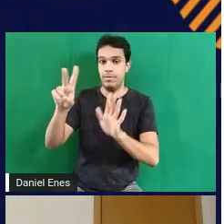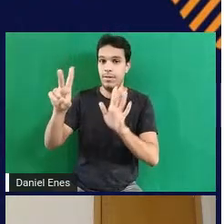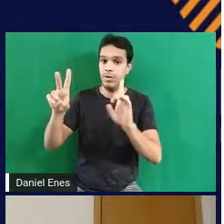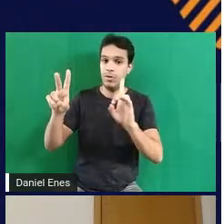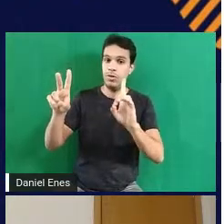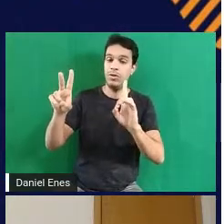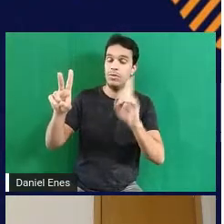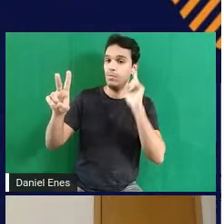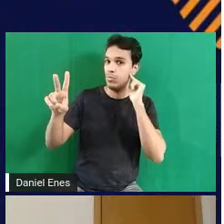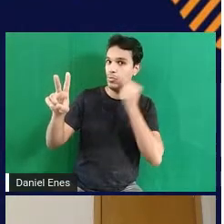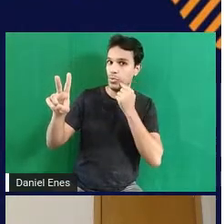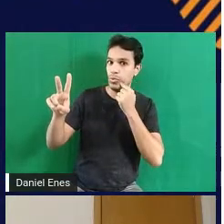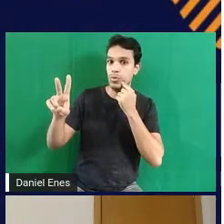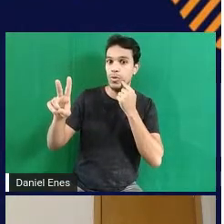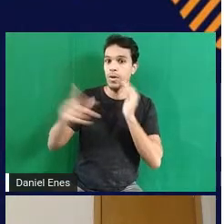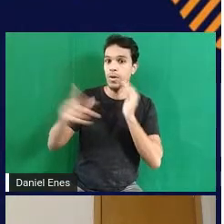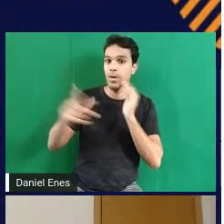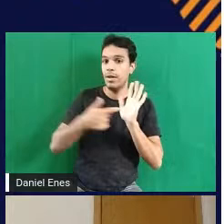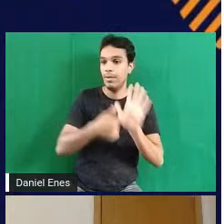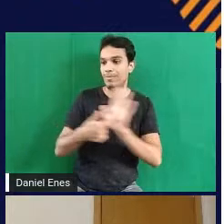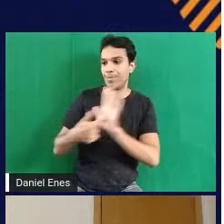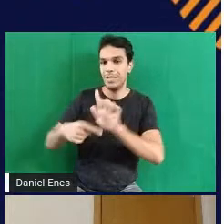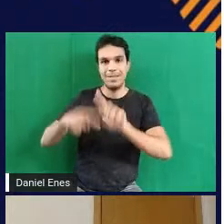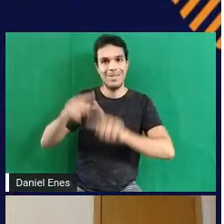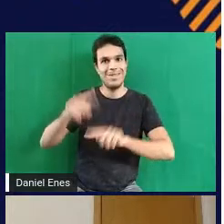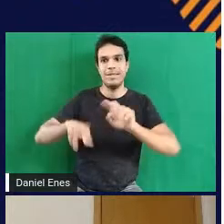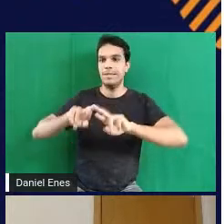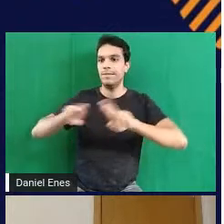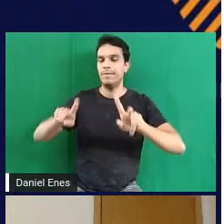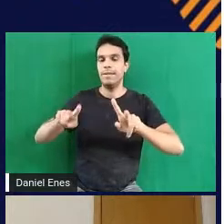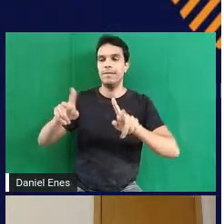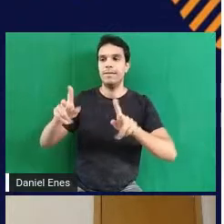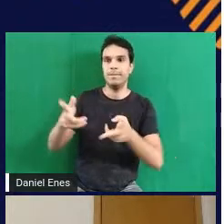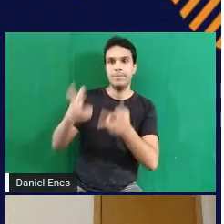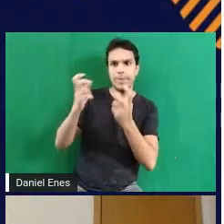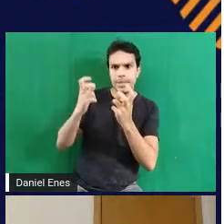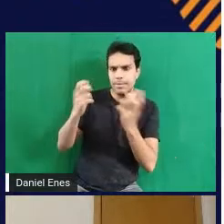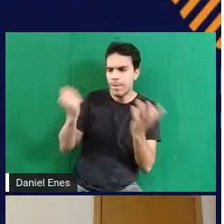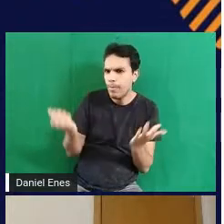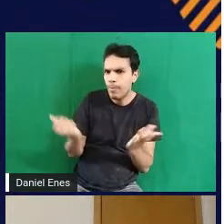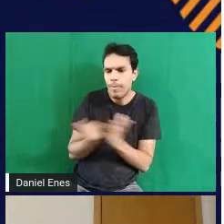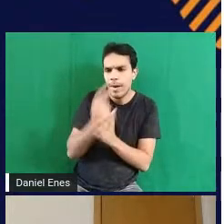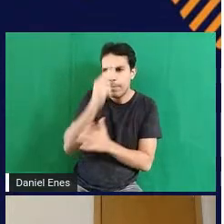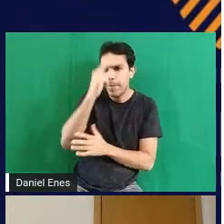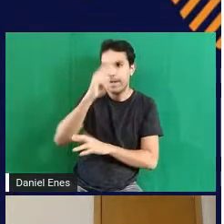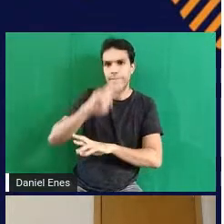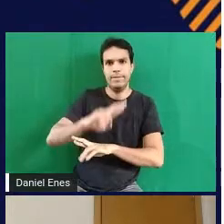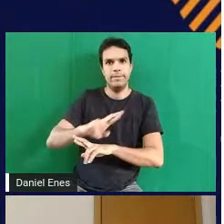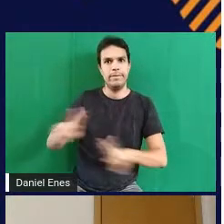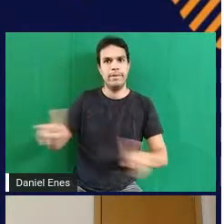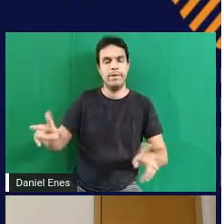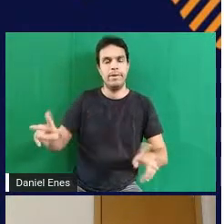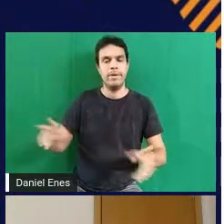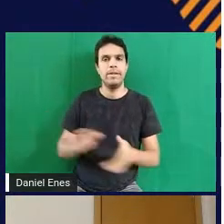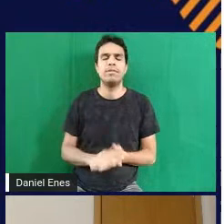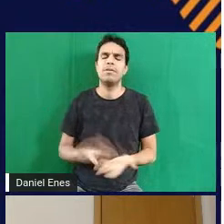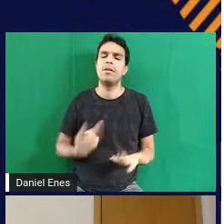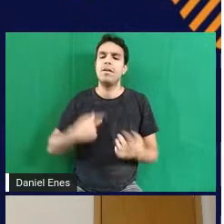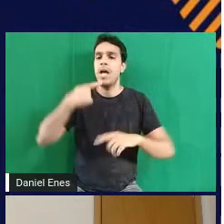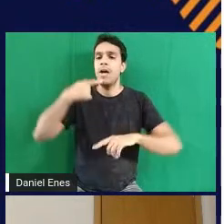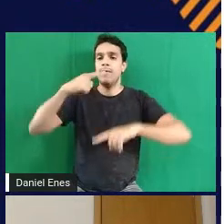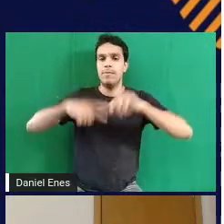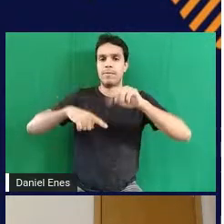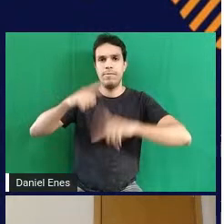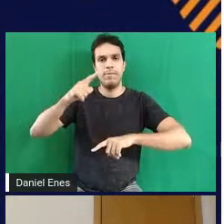Vocês vão perceber uma diferença bem marcante entre eles dois. mas vamos lá. Eu vou falar assim de recursos não